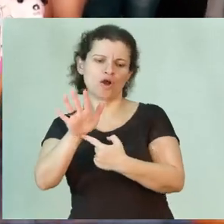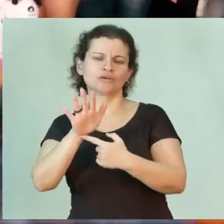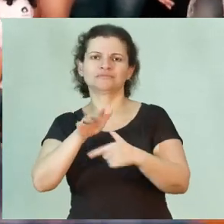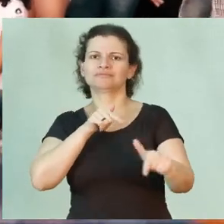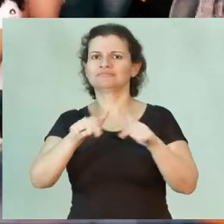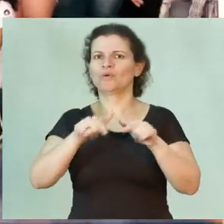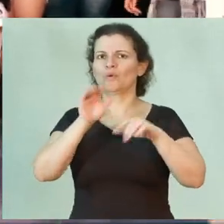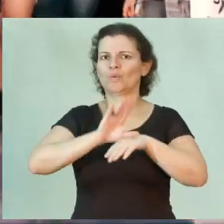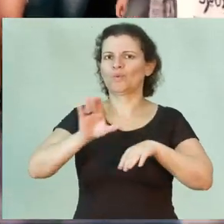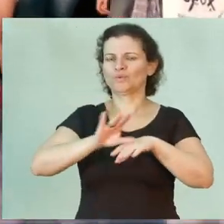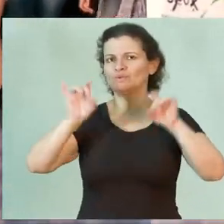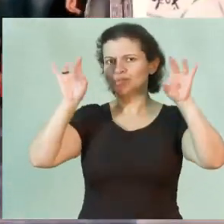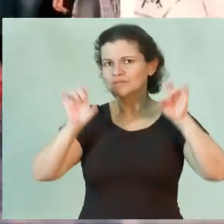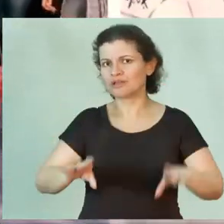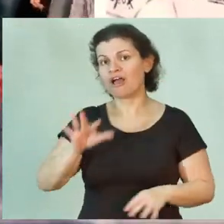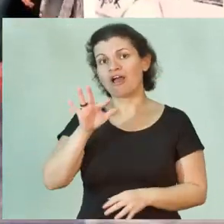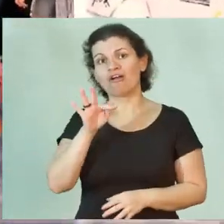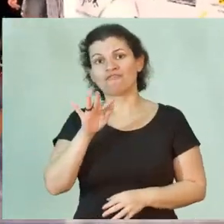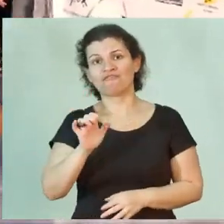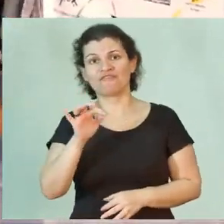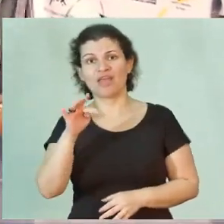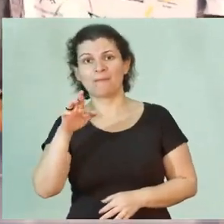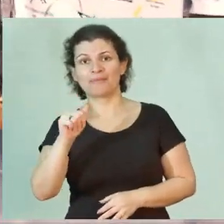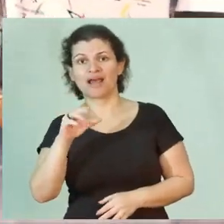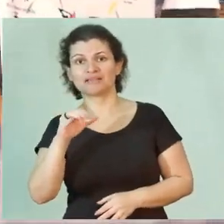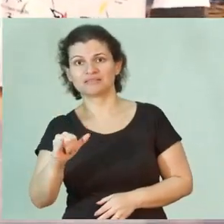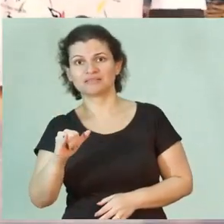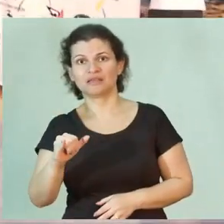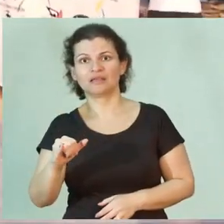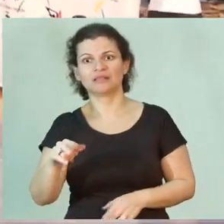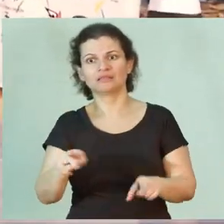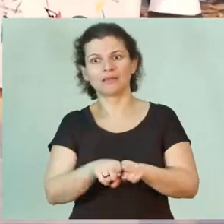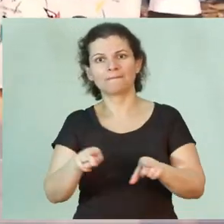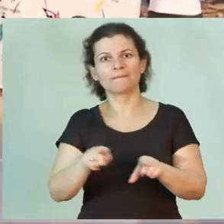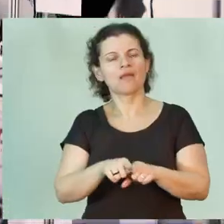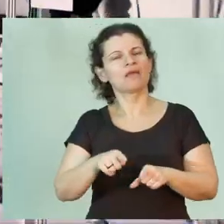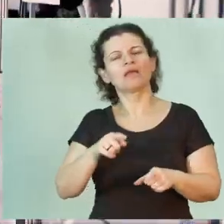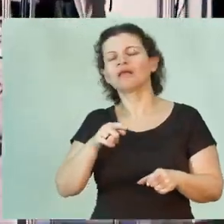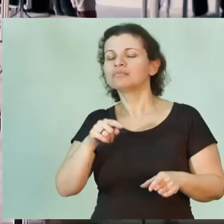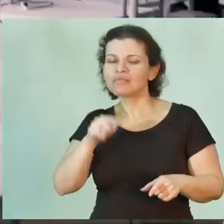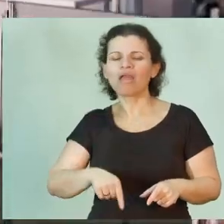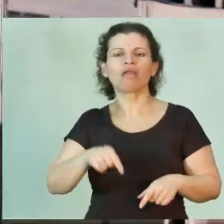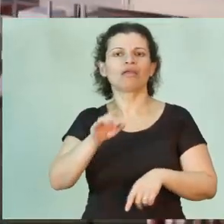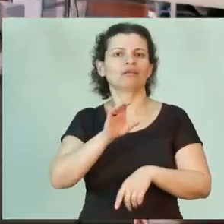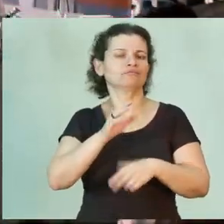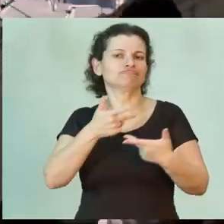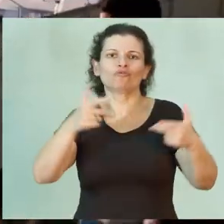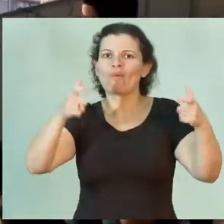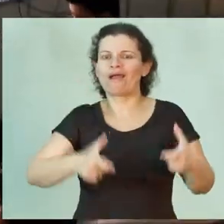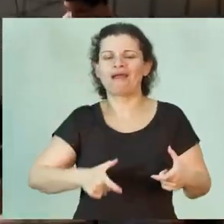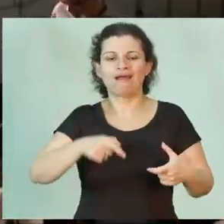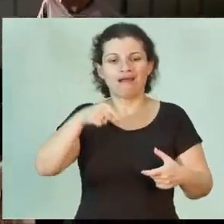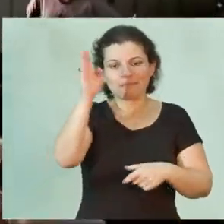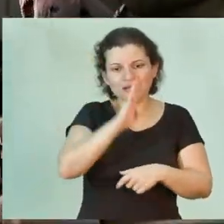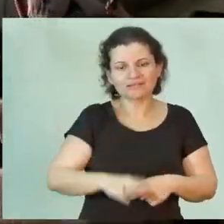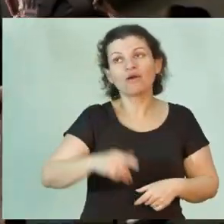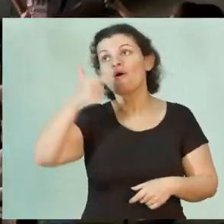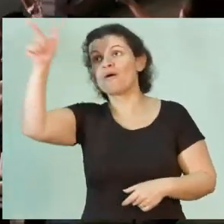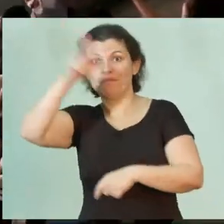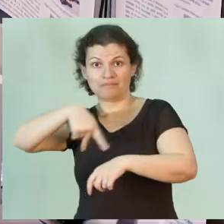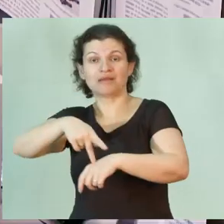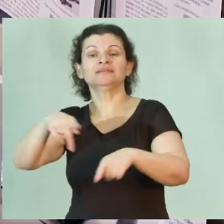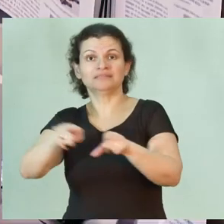de Curso Técnico, a FEBRASSE, e outras feiras nacionais e internacionais que os nossos alunos acabam indo.